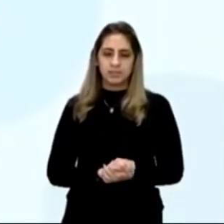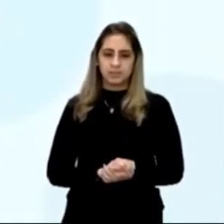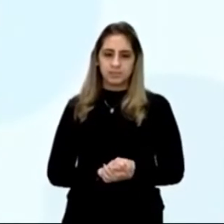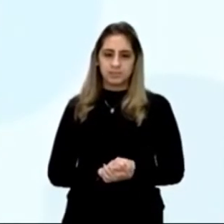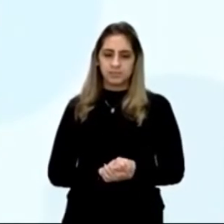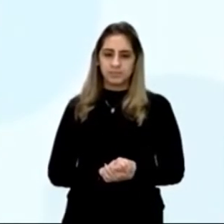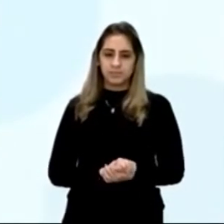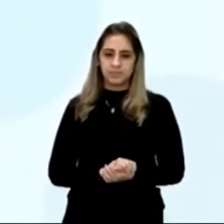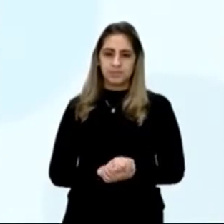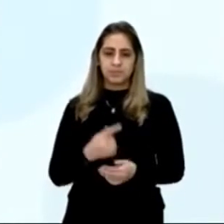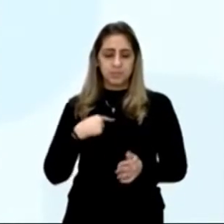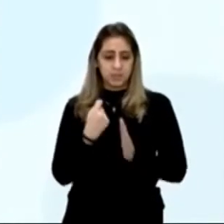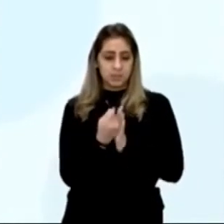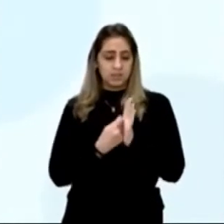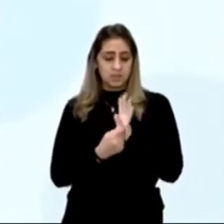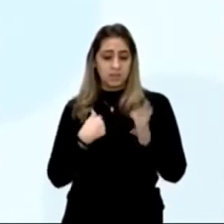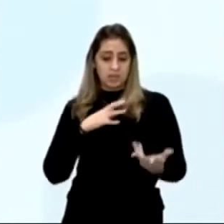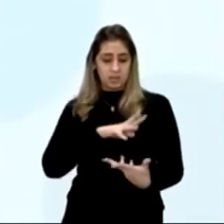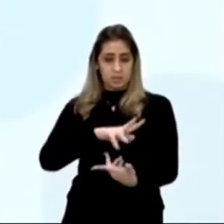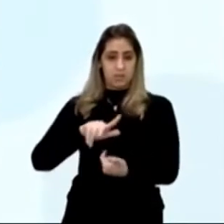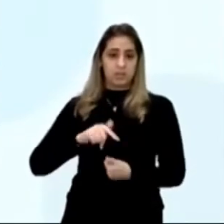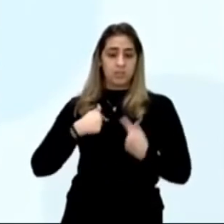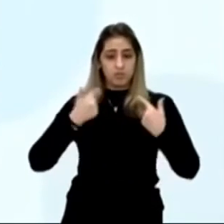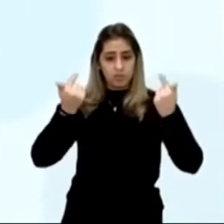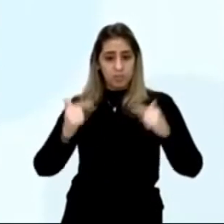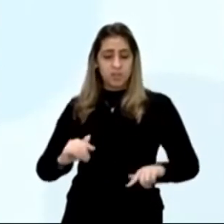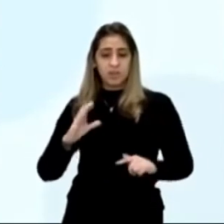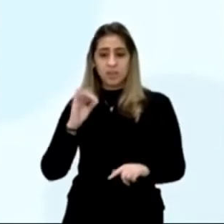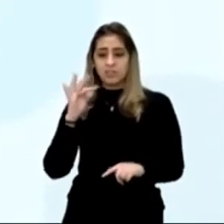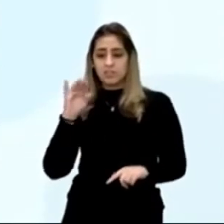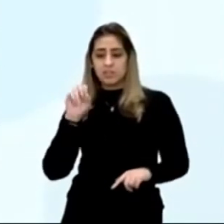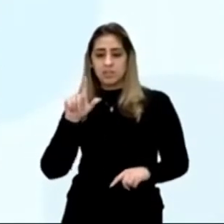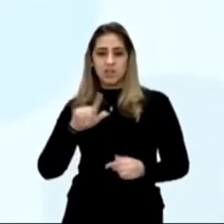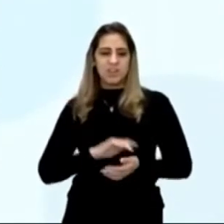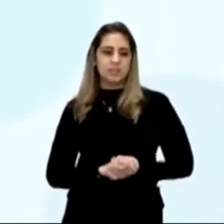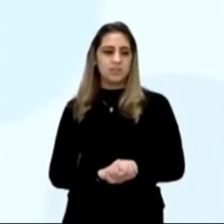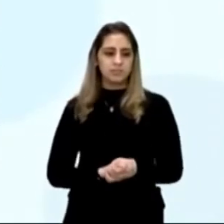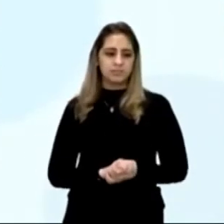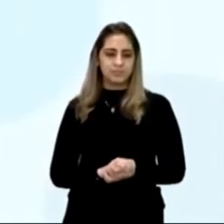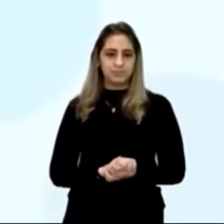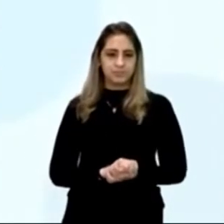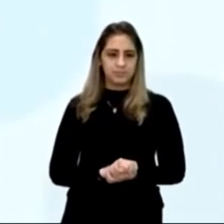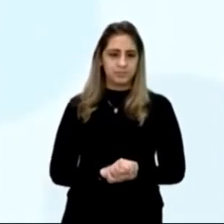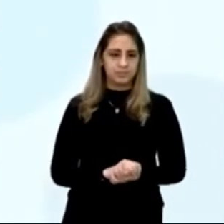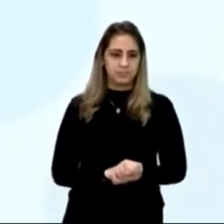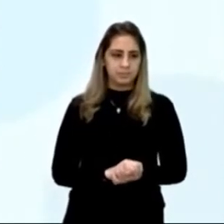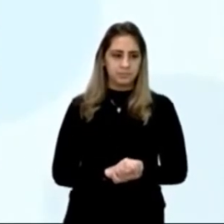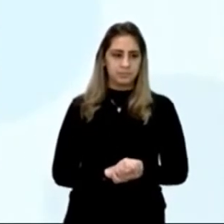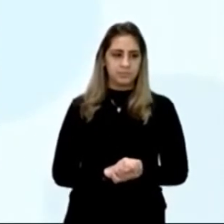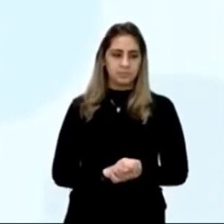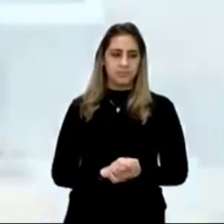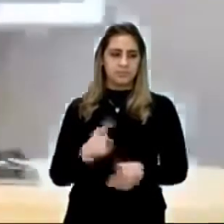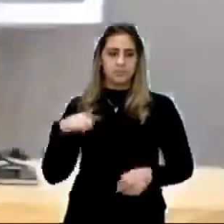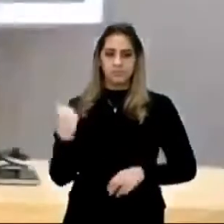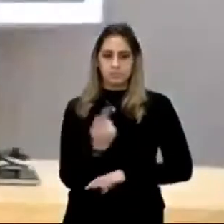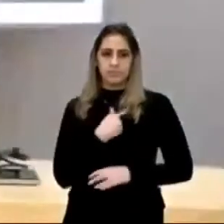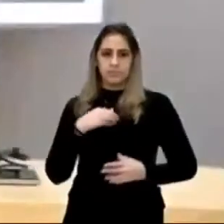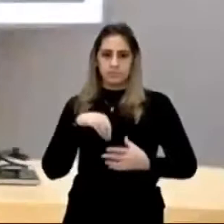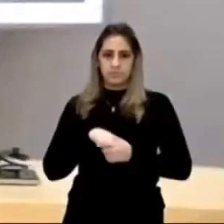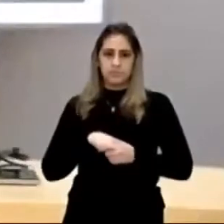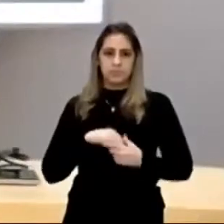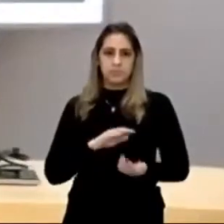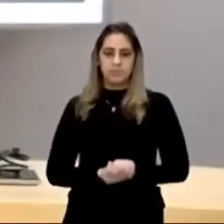e assim mesmo, acenava para a terra, e novamente para o castiçal, como se lá também houvesse prata, gente,